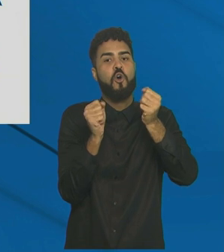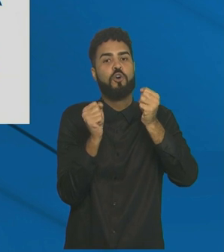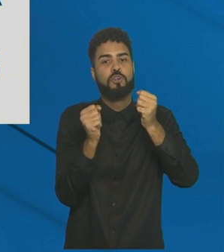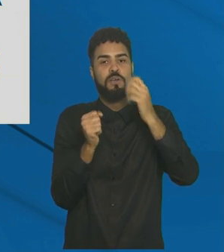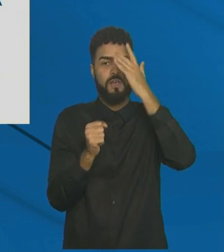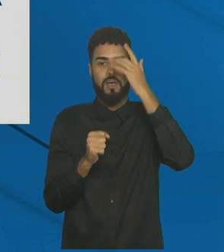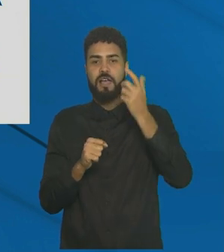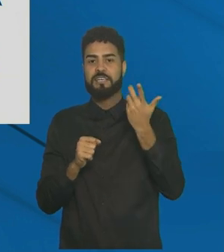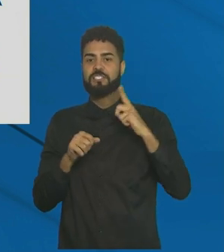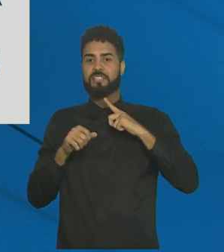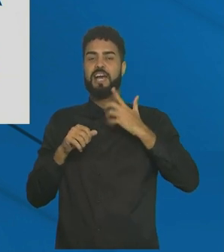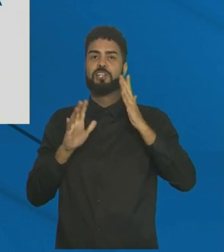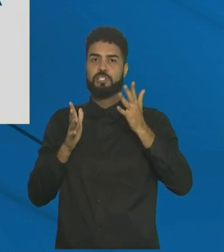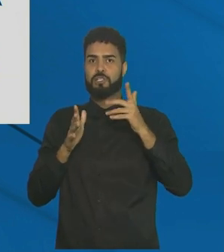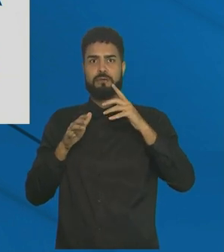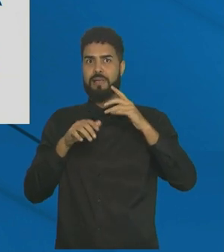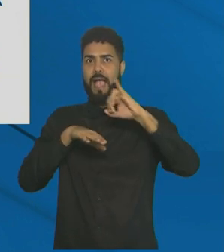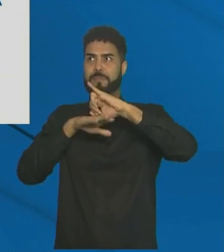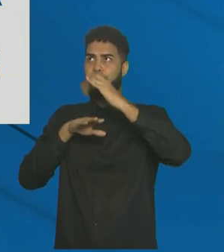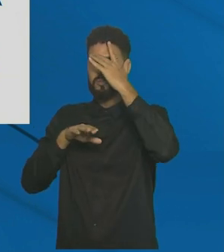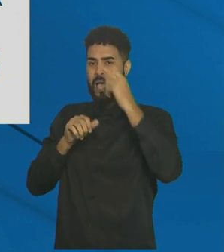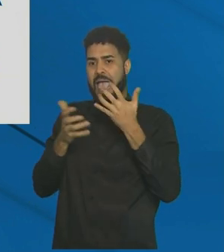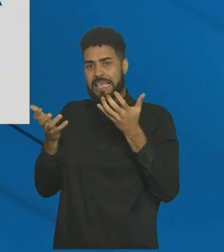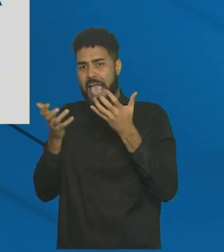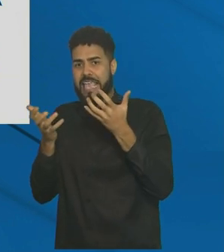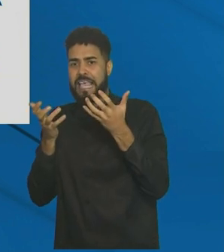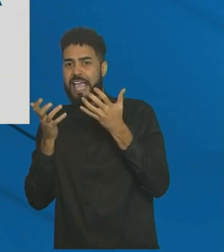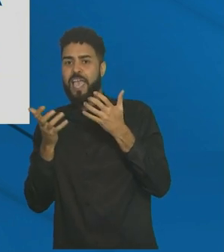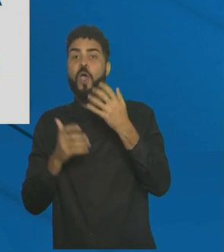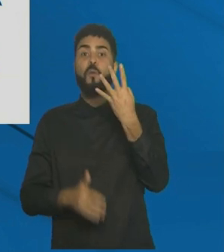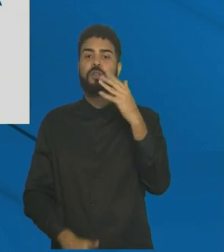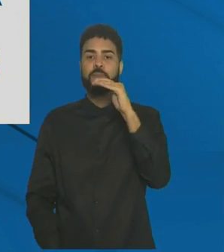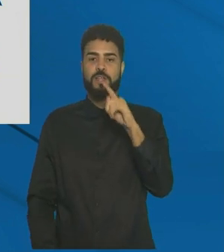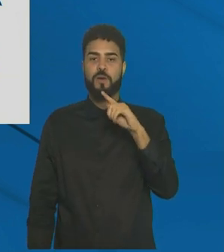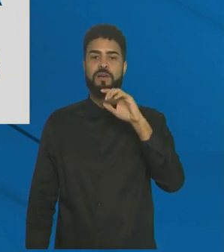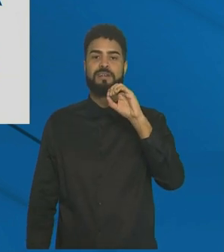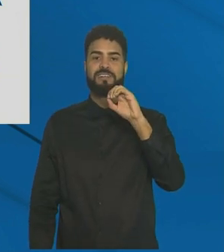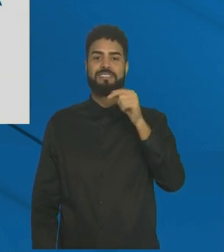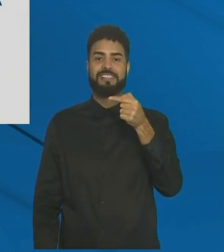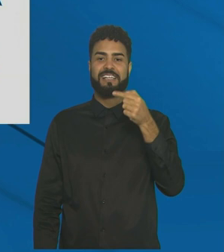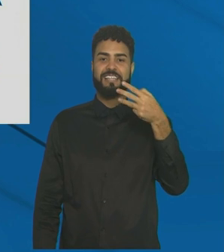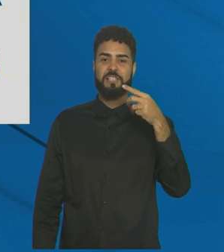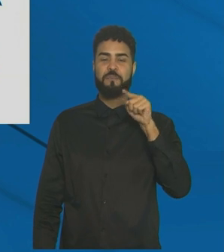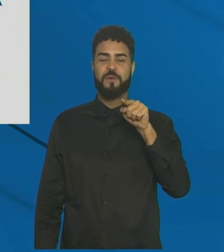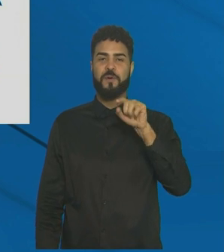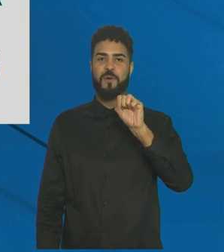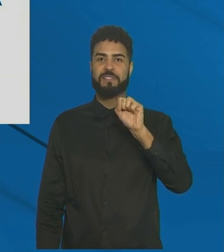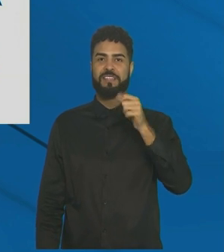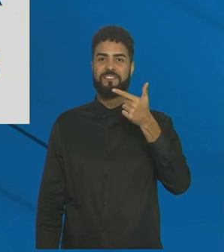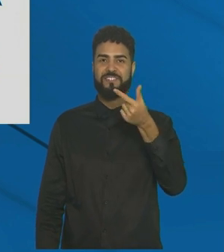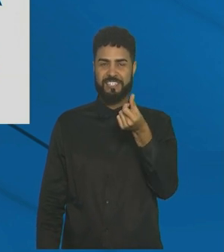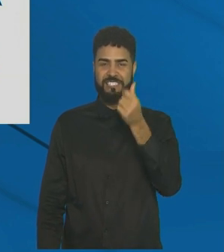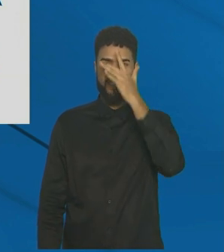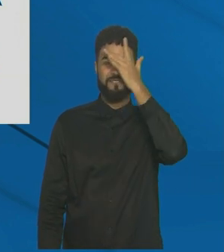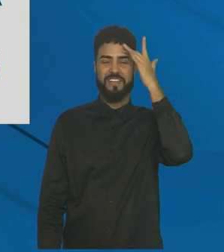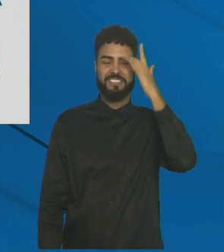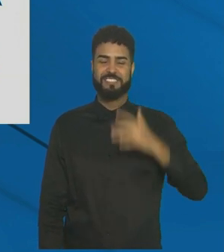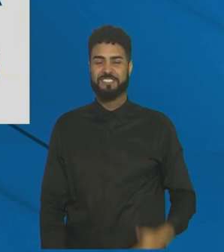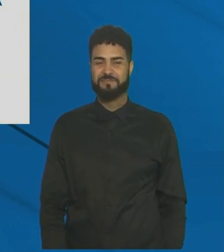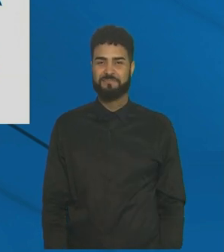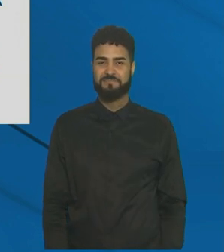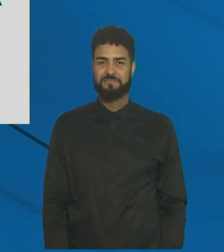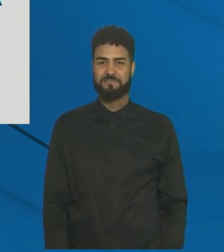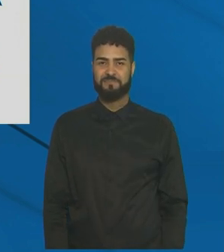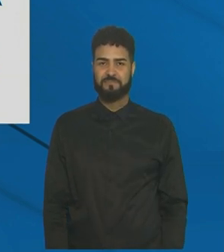movimenta as capitais, todo mundo atrás dessa dose de reforço, 4 milhões, 73 mil, 826